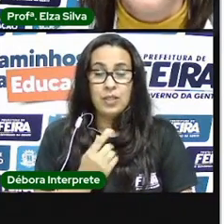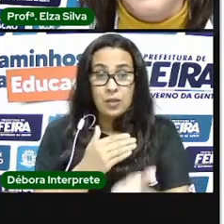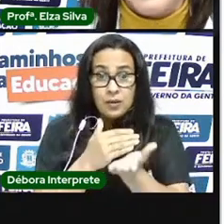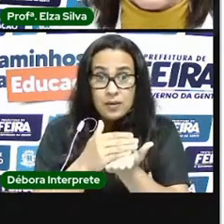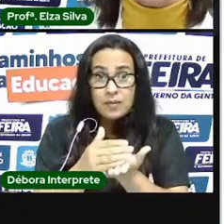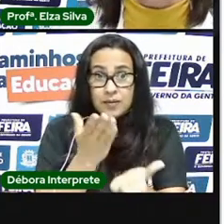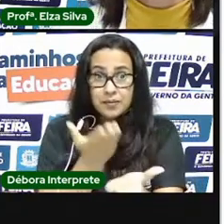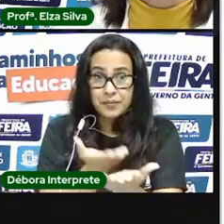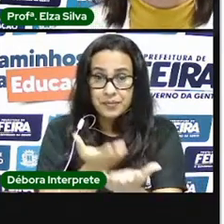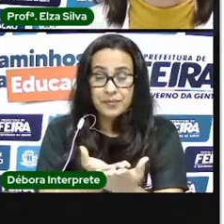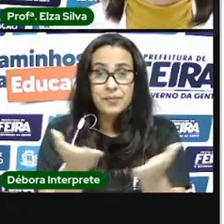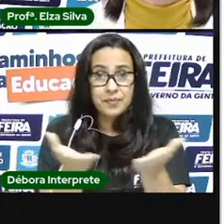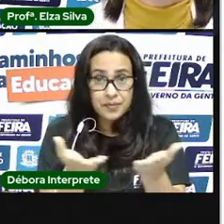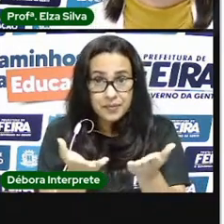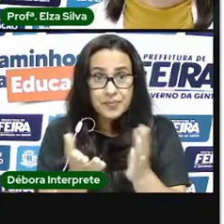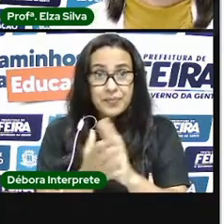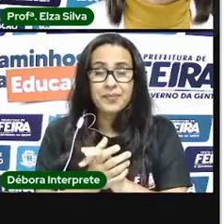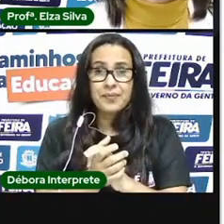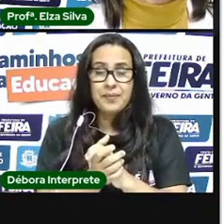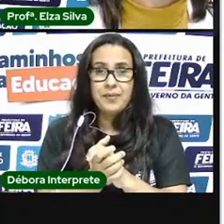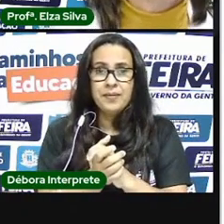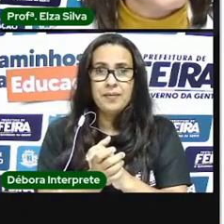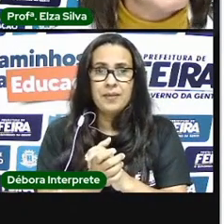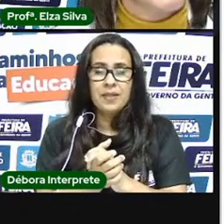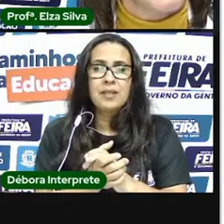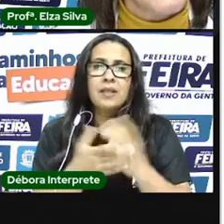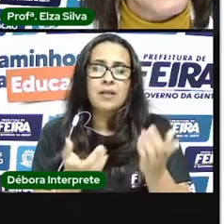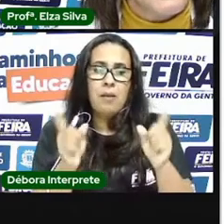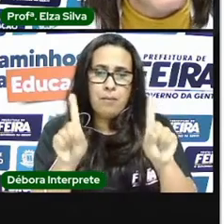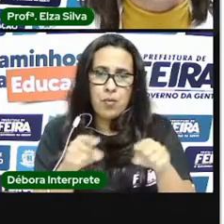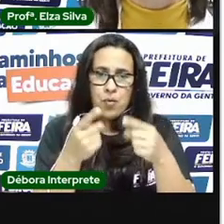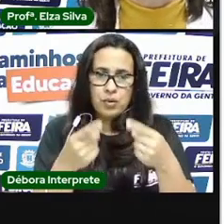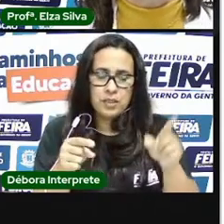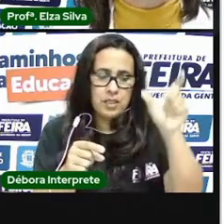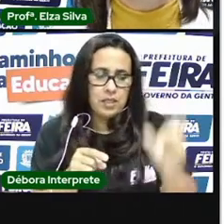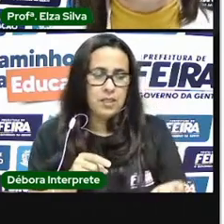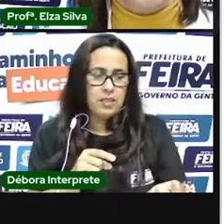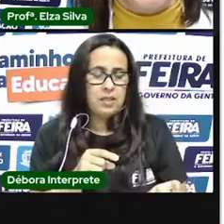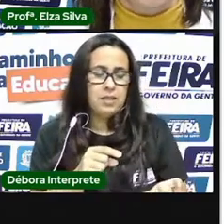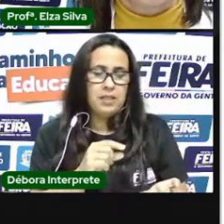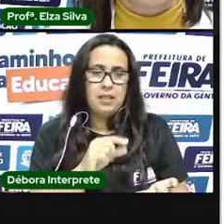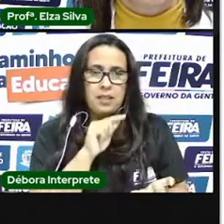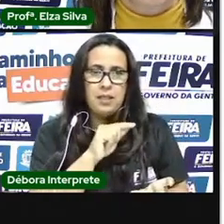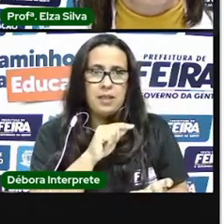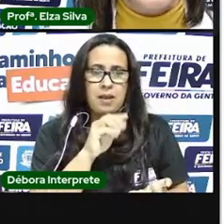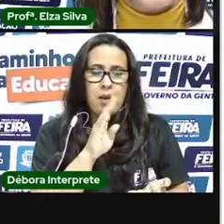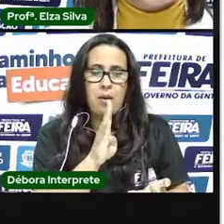a música que foi produzida por uma cantora cearense de nome Bruna N